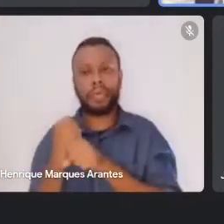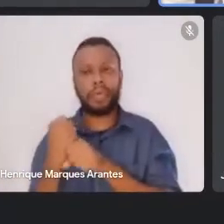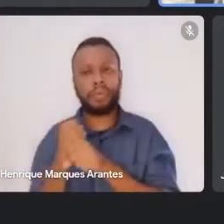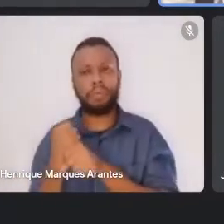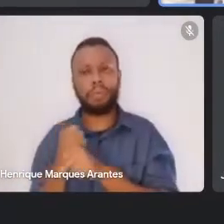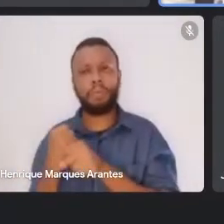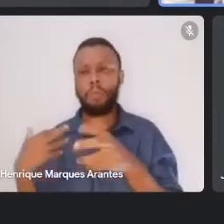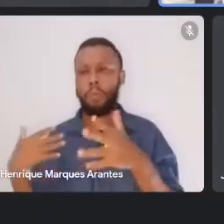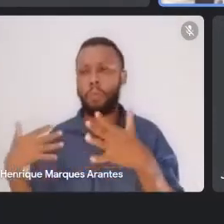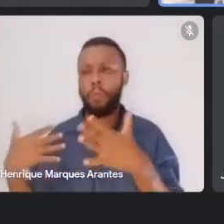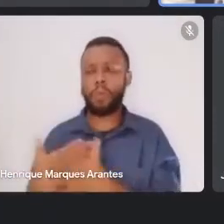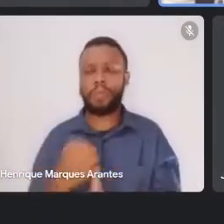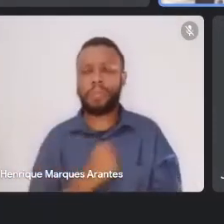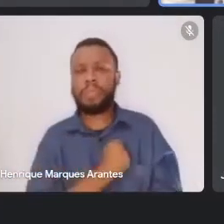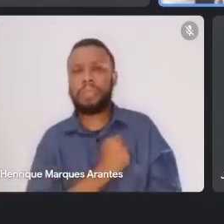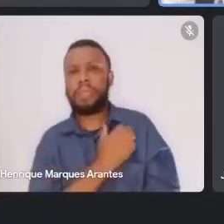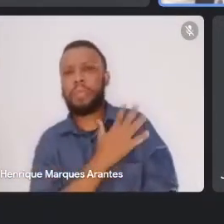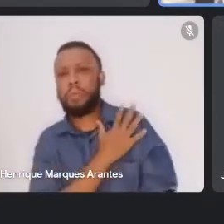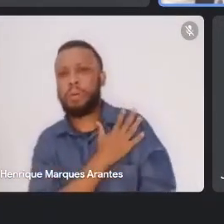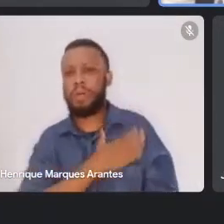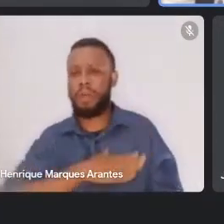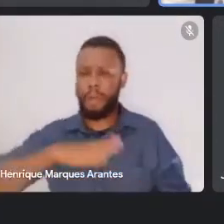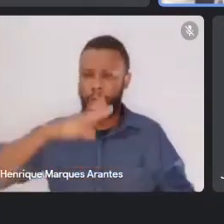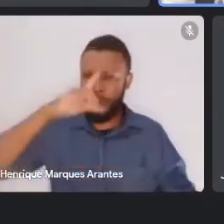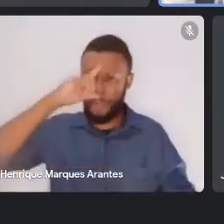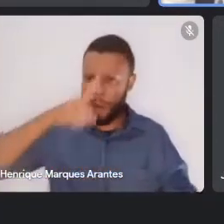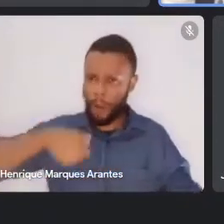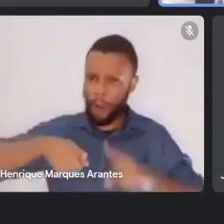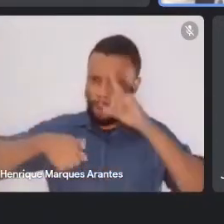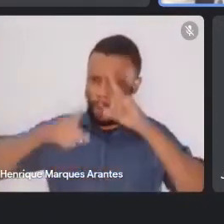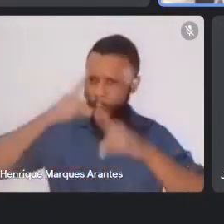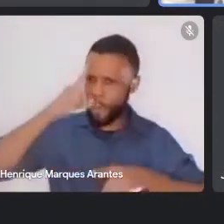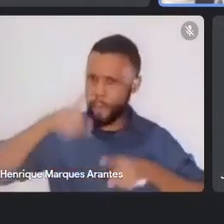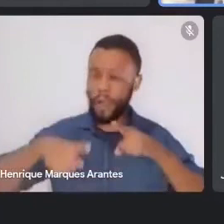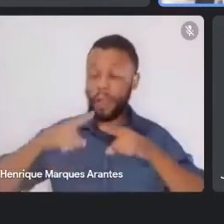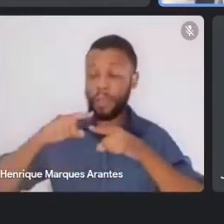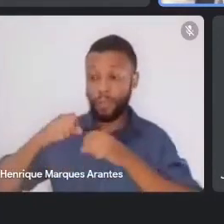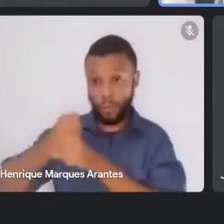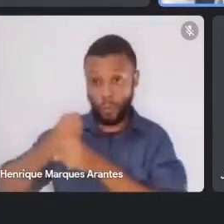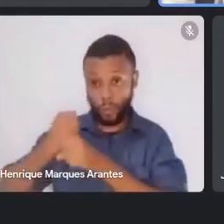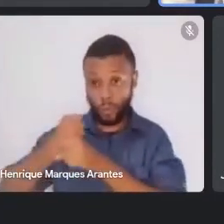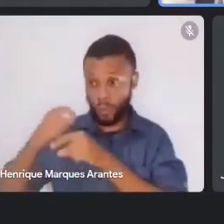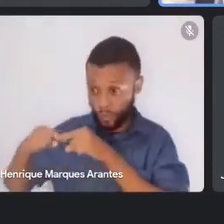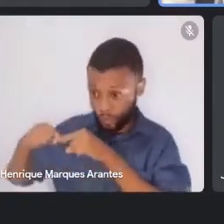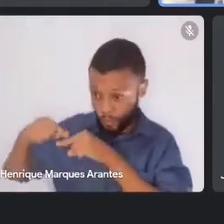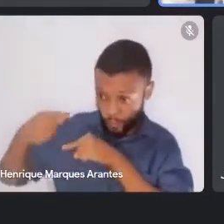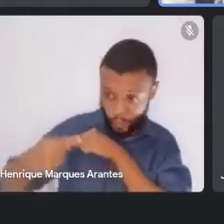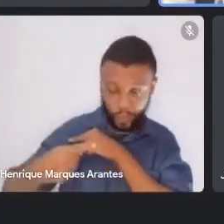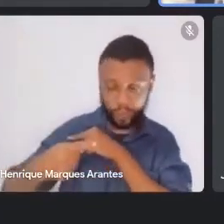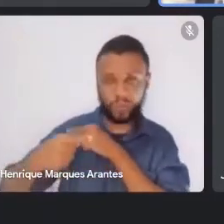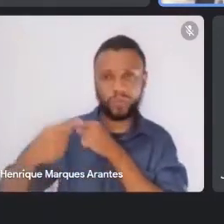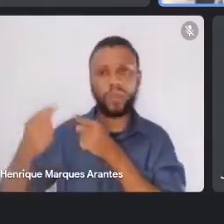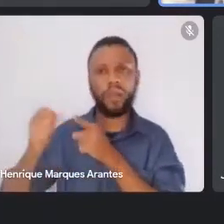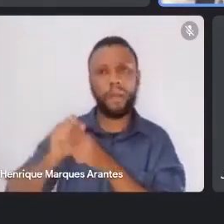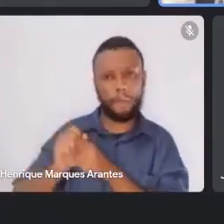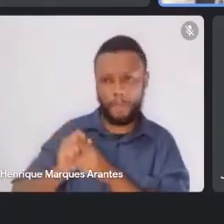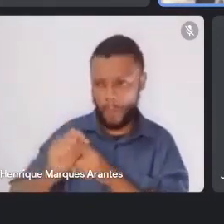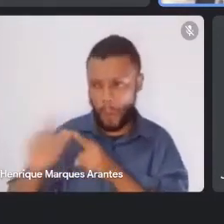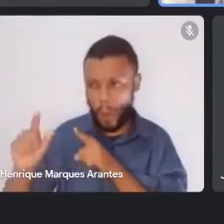ditadura militar e depois nos anos que sucederam ao golpe contra a presidente Dilma.